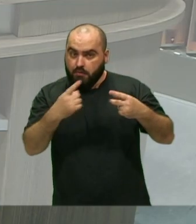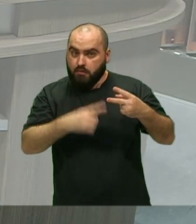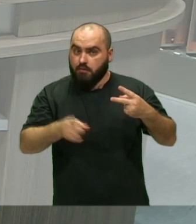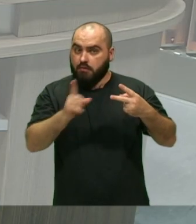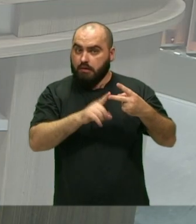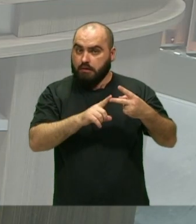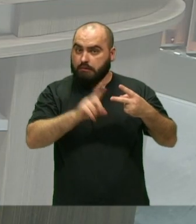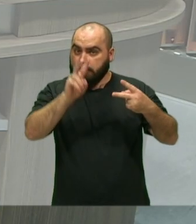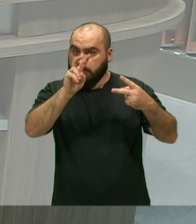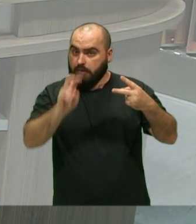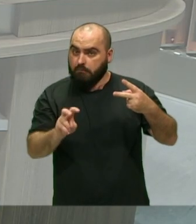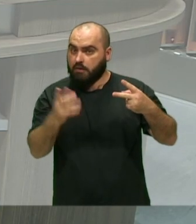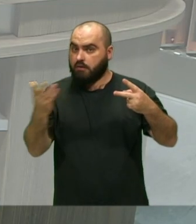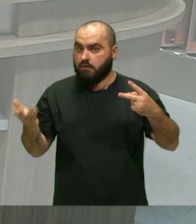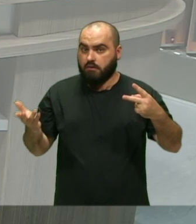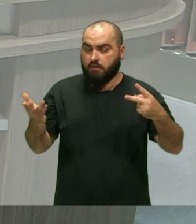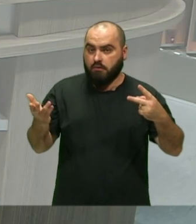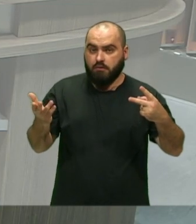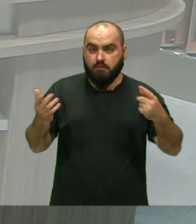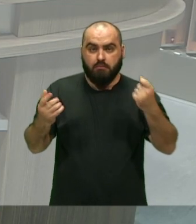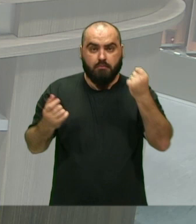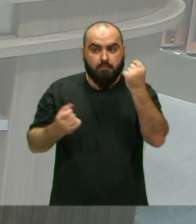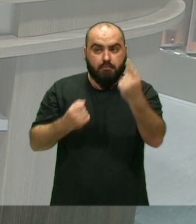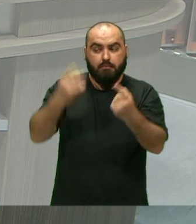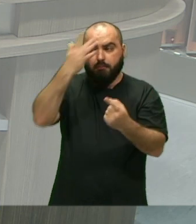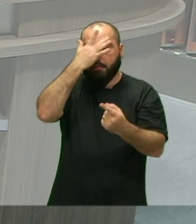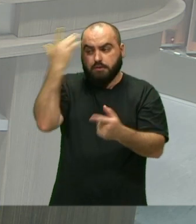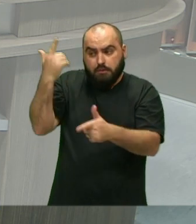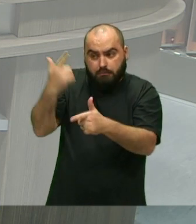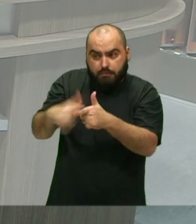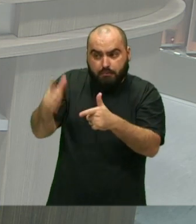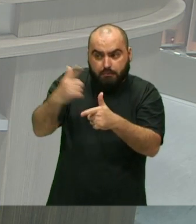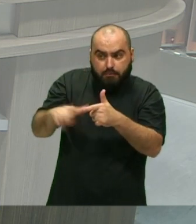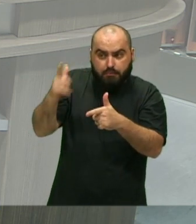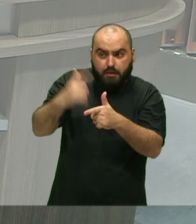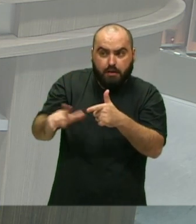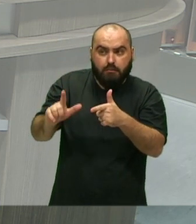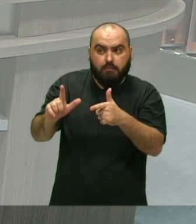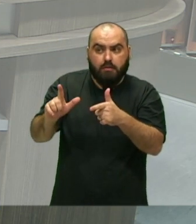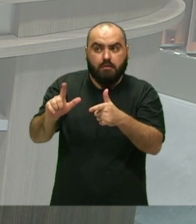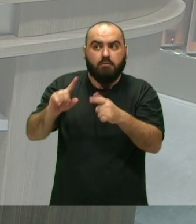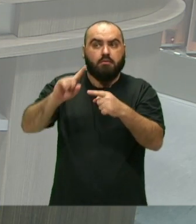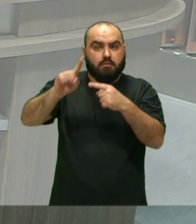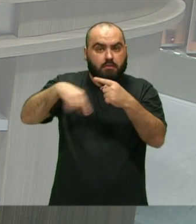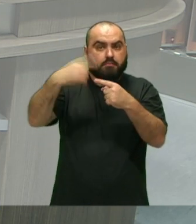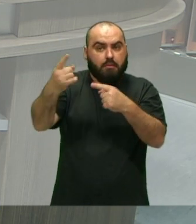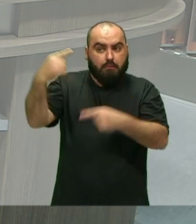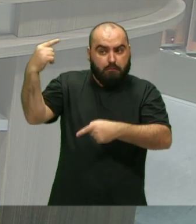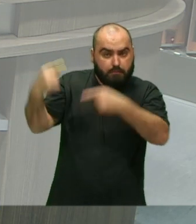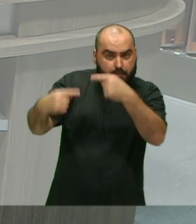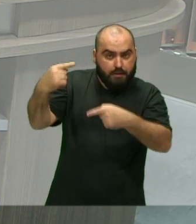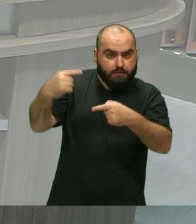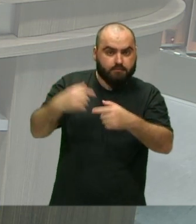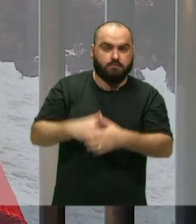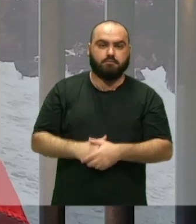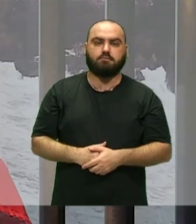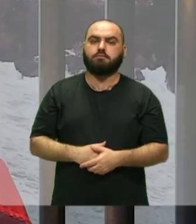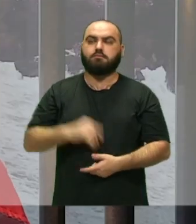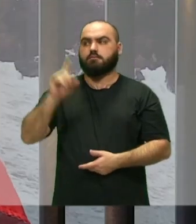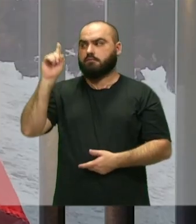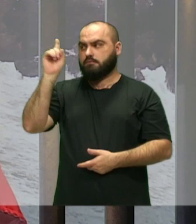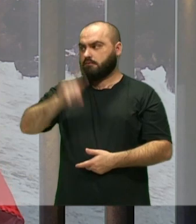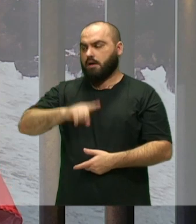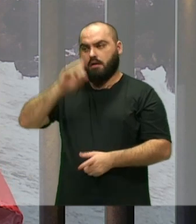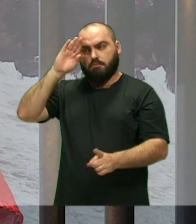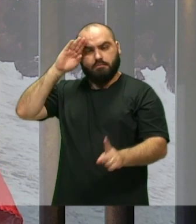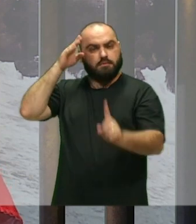Temáticas Alguém Alguém está enfrentando Algum problema E aí A partir disso Se discute Como é que é? É o ponto principal Do movimento